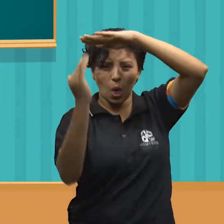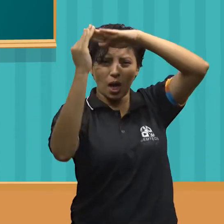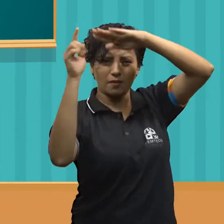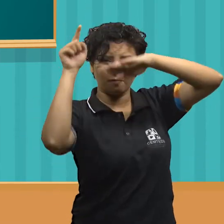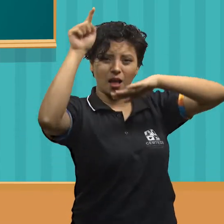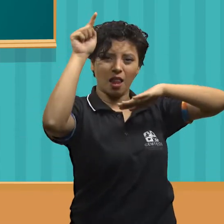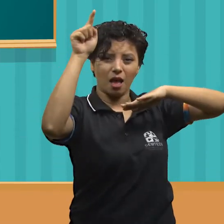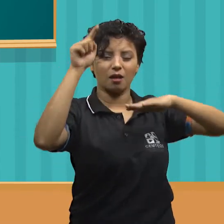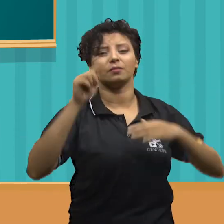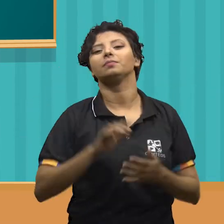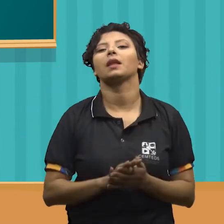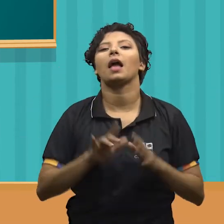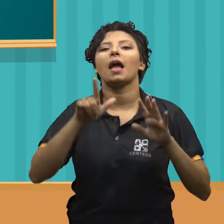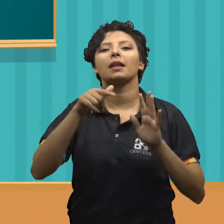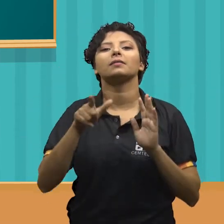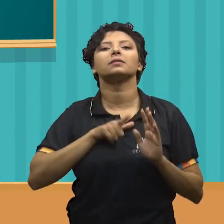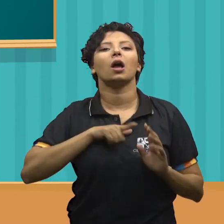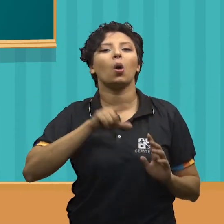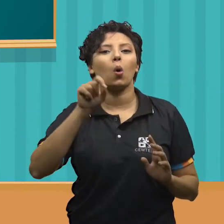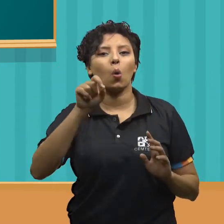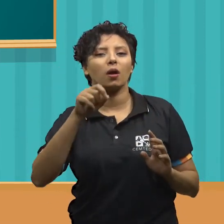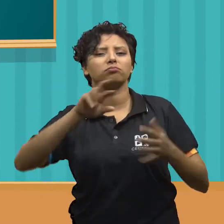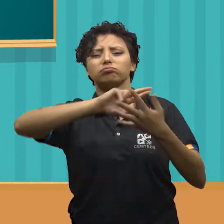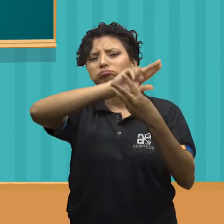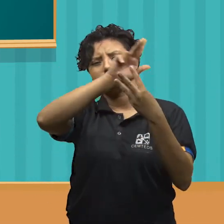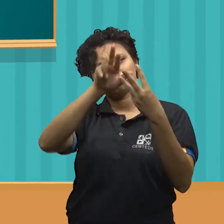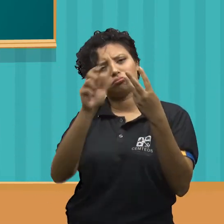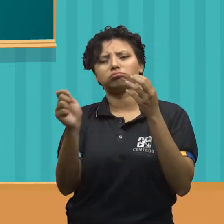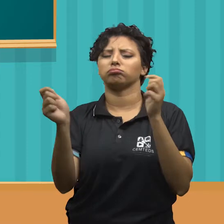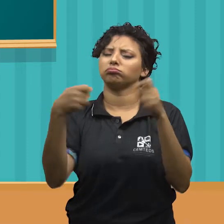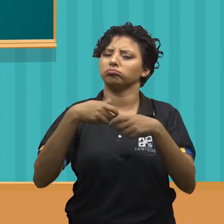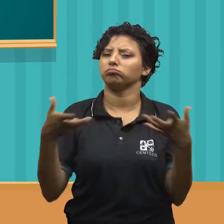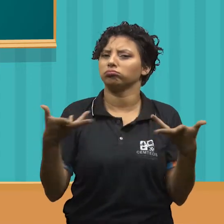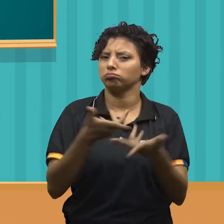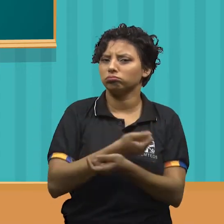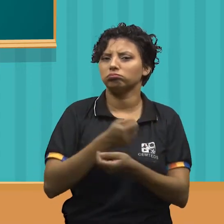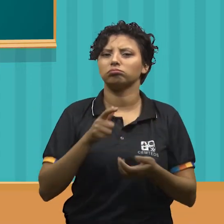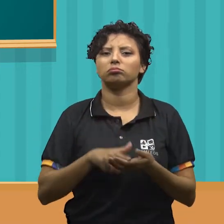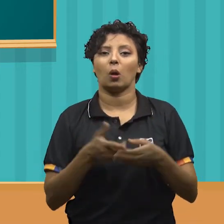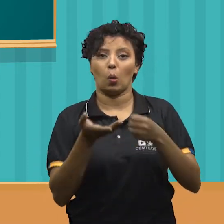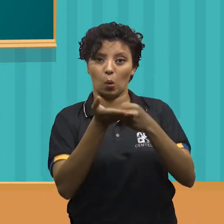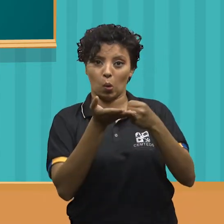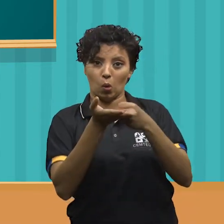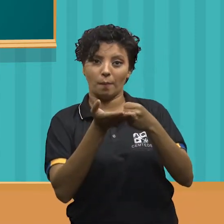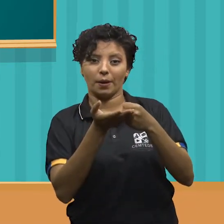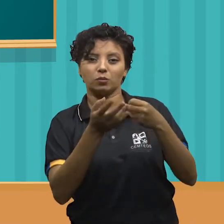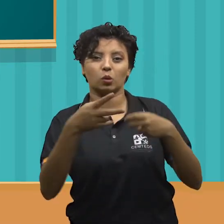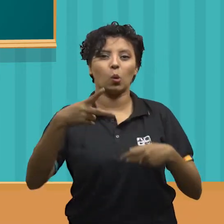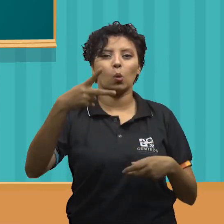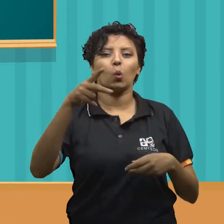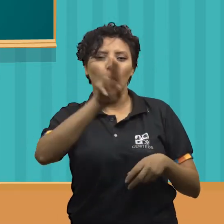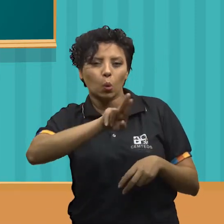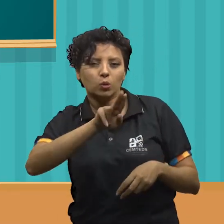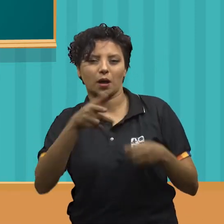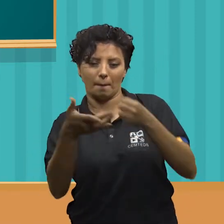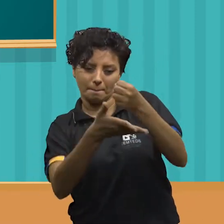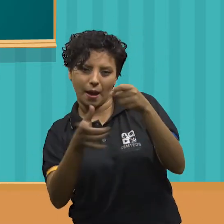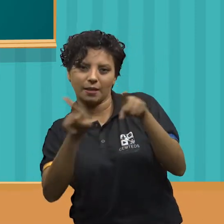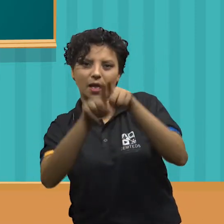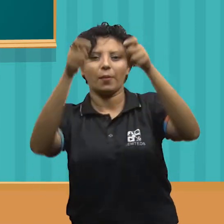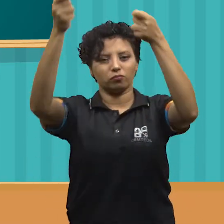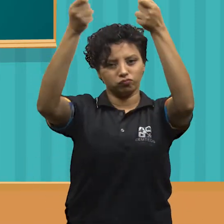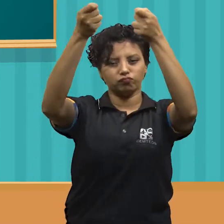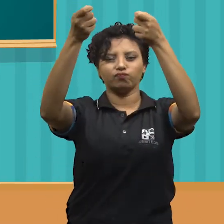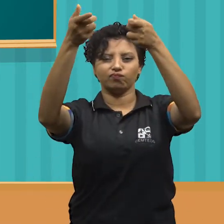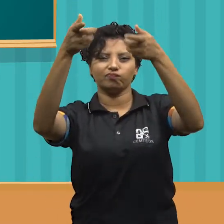fica no topo da estrutura, que apresenta maior versatilidade. E o intermédio, componente da estrutura que